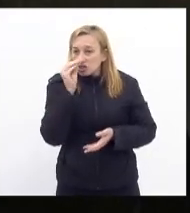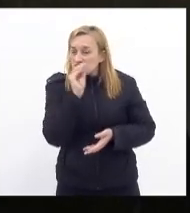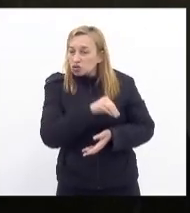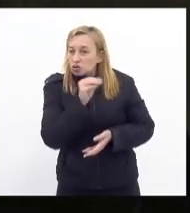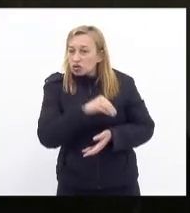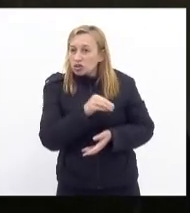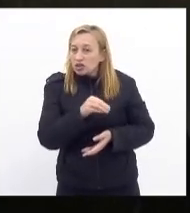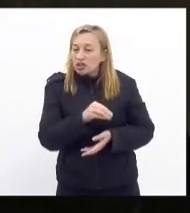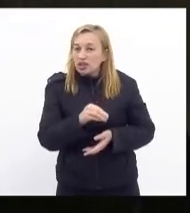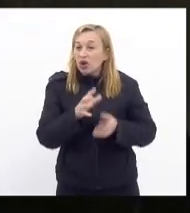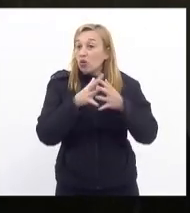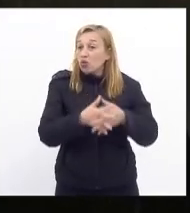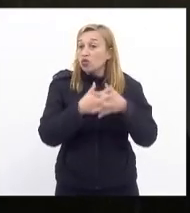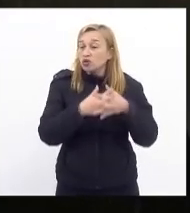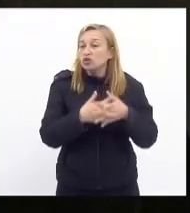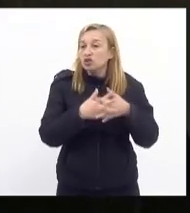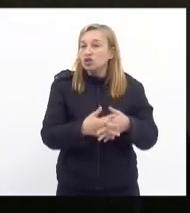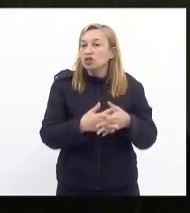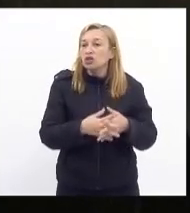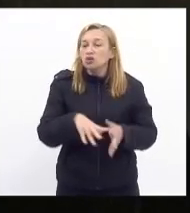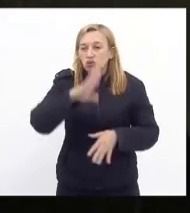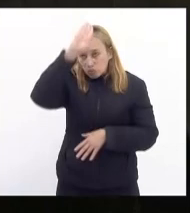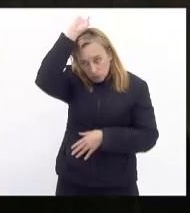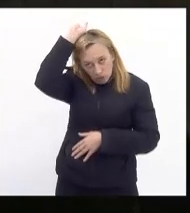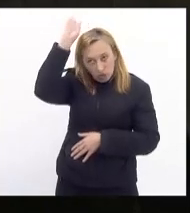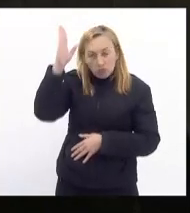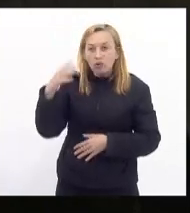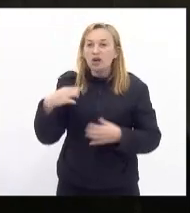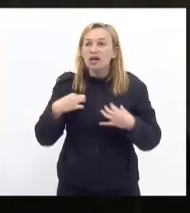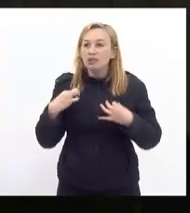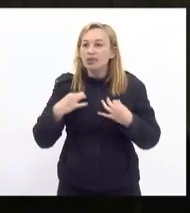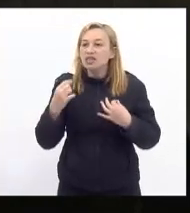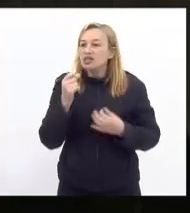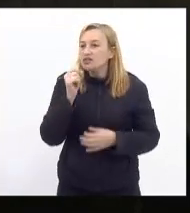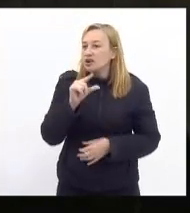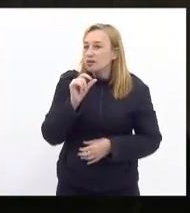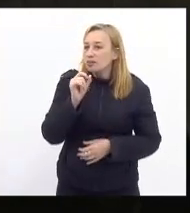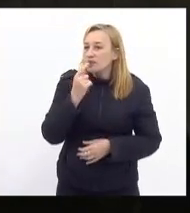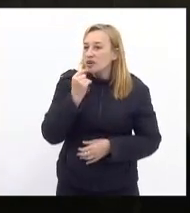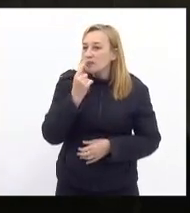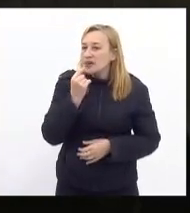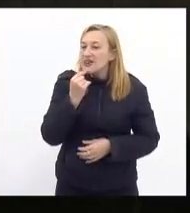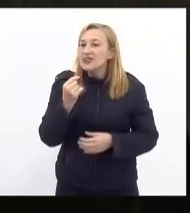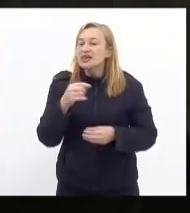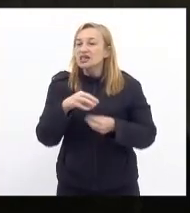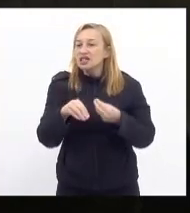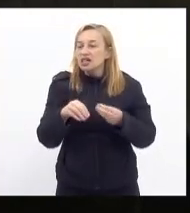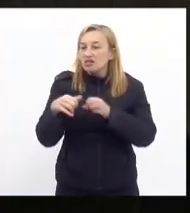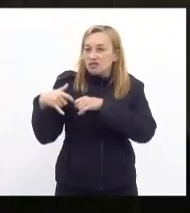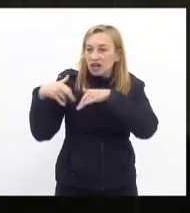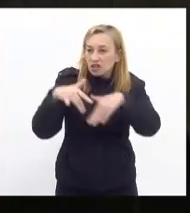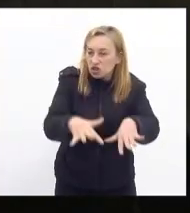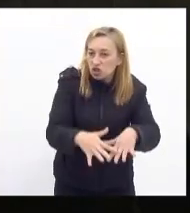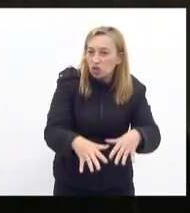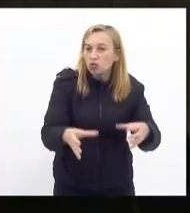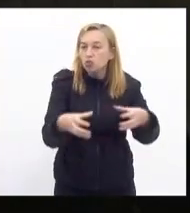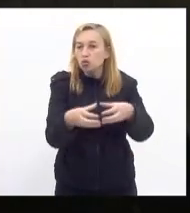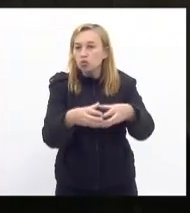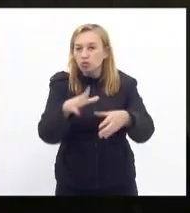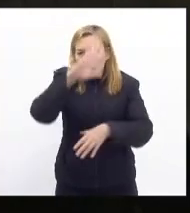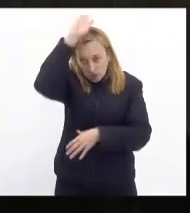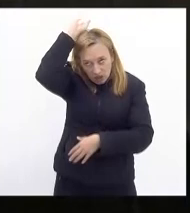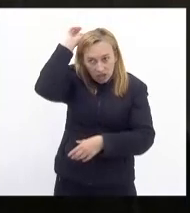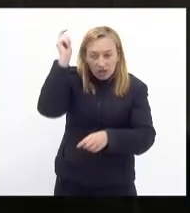com as camisas vermelhas lá da época do Cabral que invadiram o corpo de bombeiro que quebraram tudo